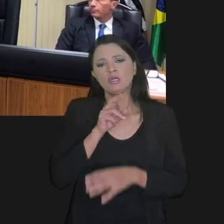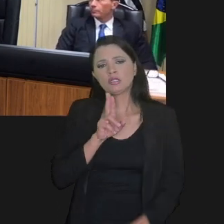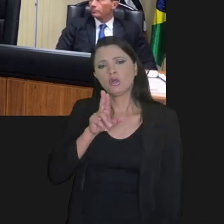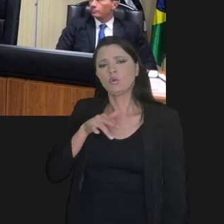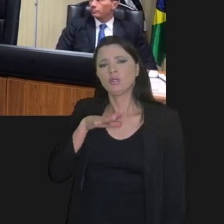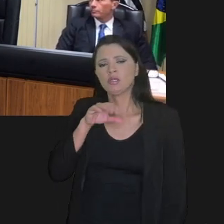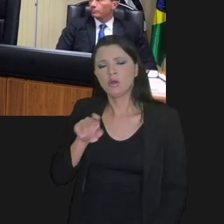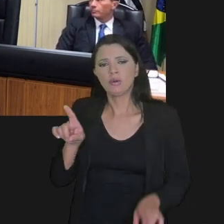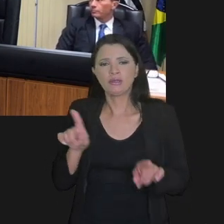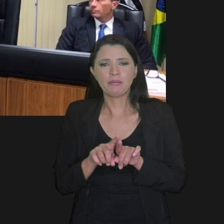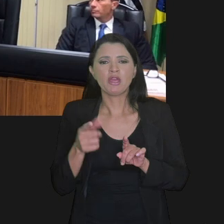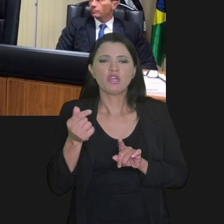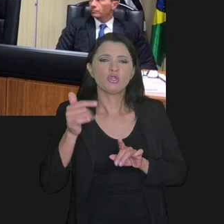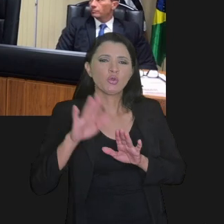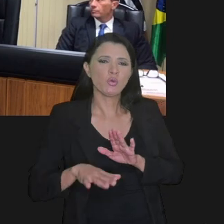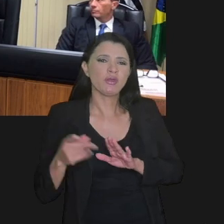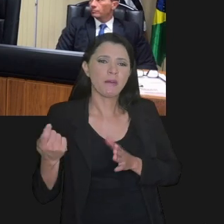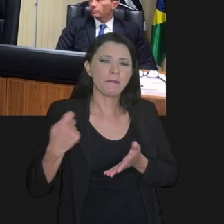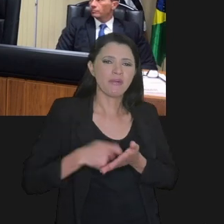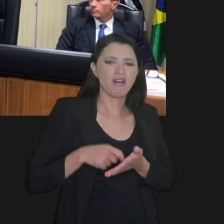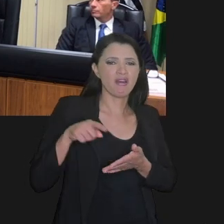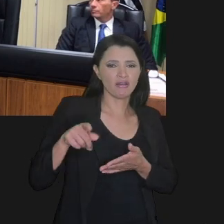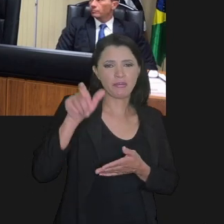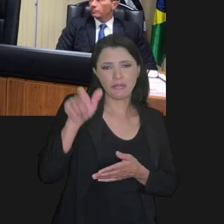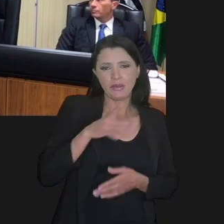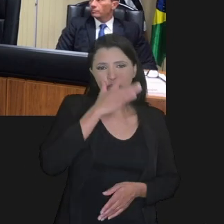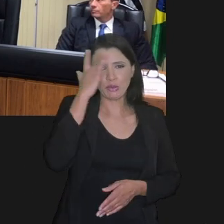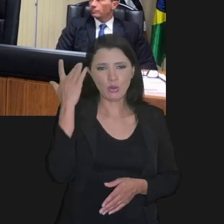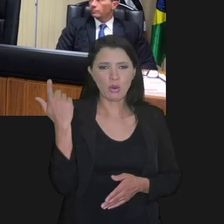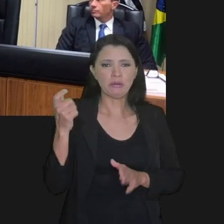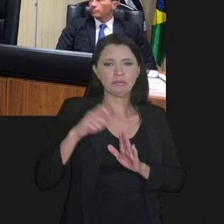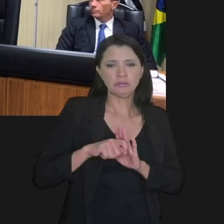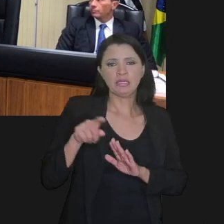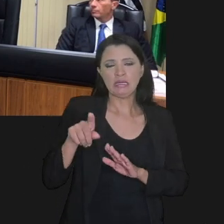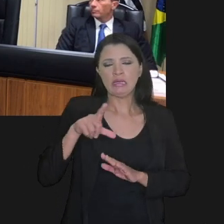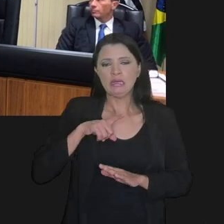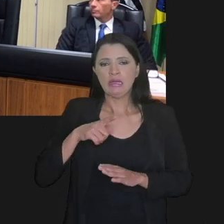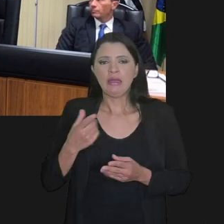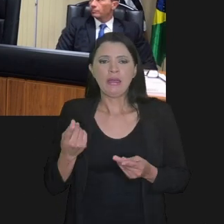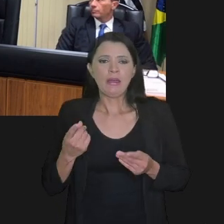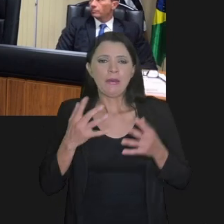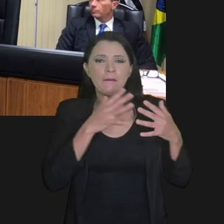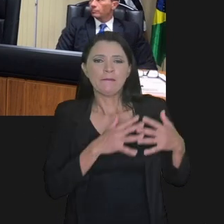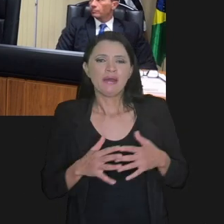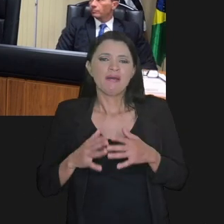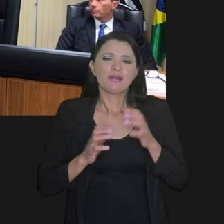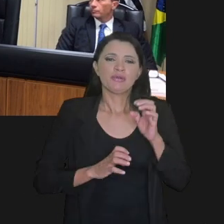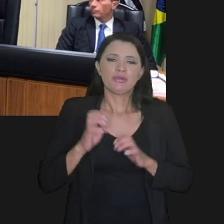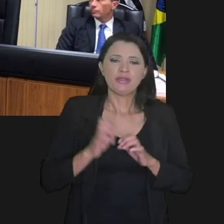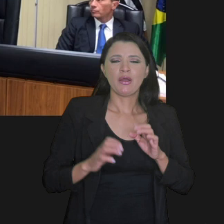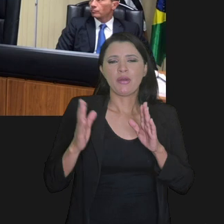conferir segurança à União, mas também reduzir os custos do contribuinte. Uma parte inseguro, parque industrial,